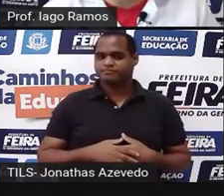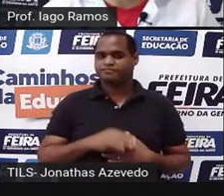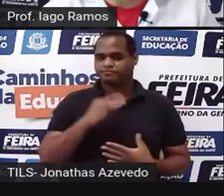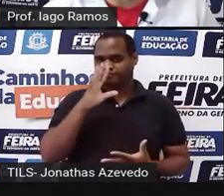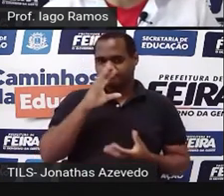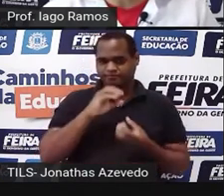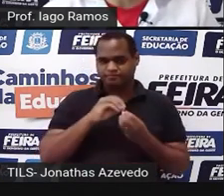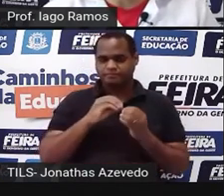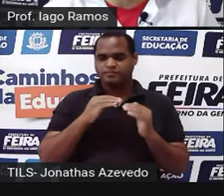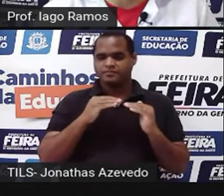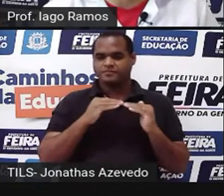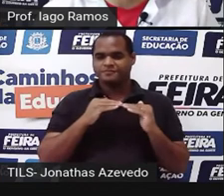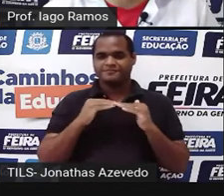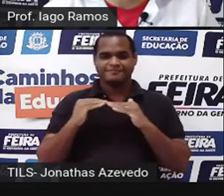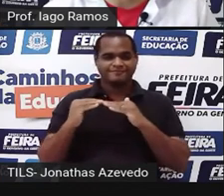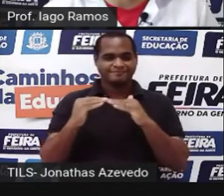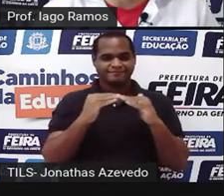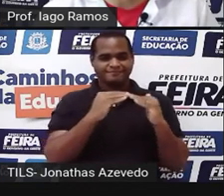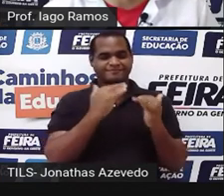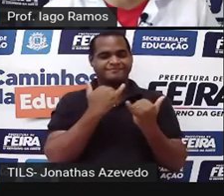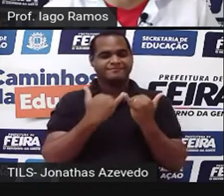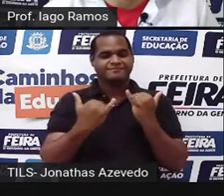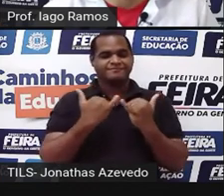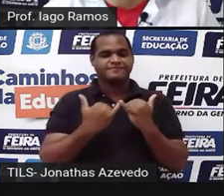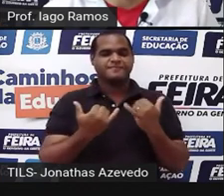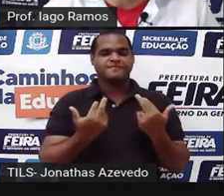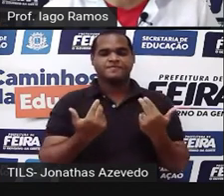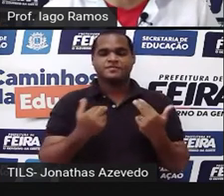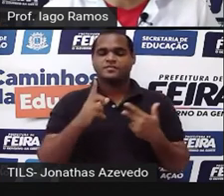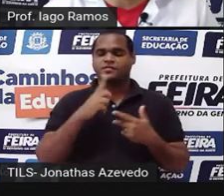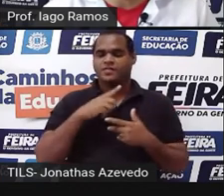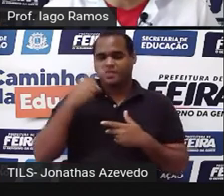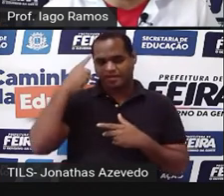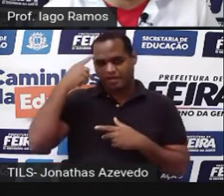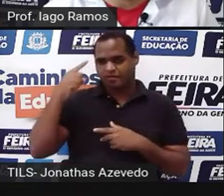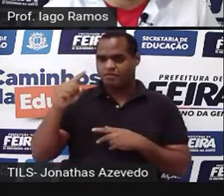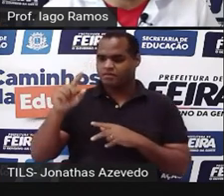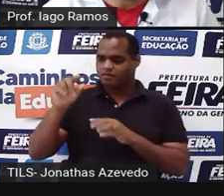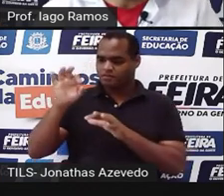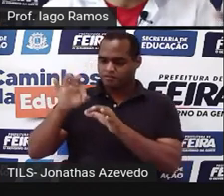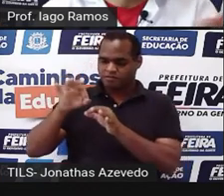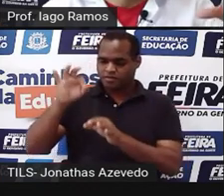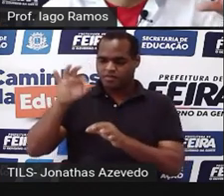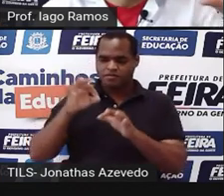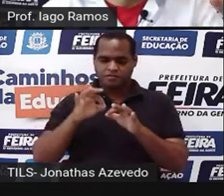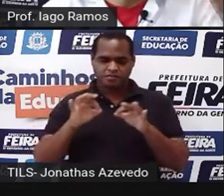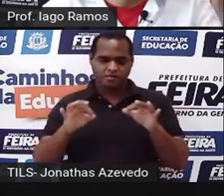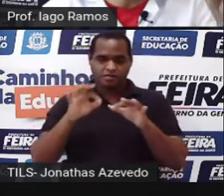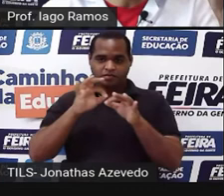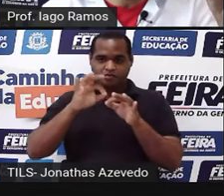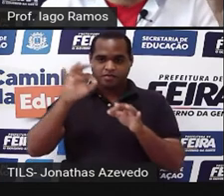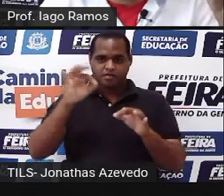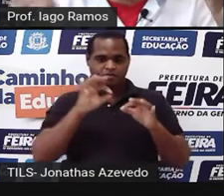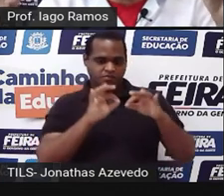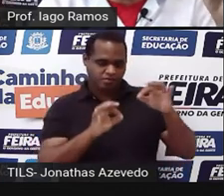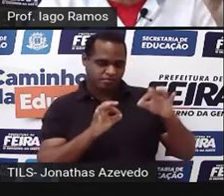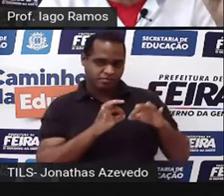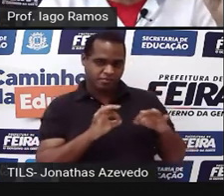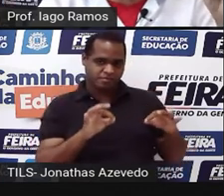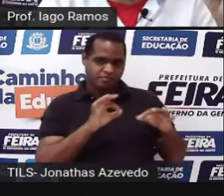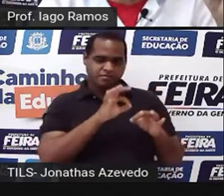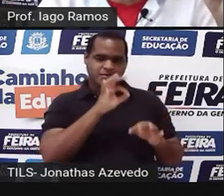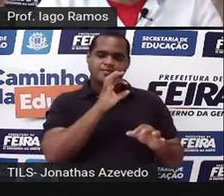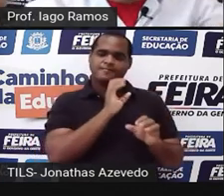lados correspondentes são proporcionais. Lados correspondentes. Os lados de um triângulo que no